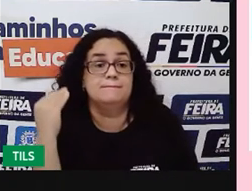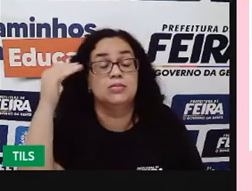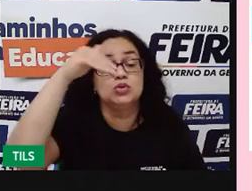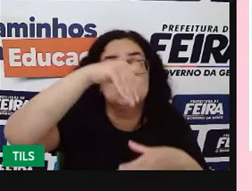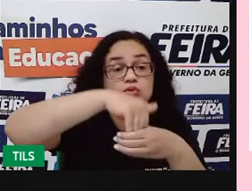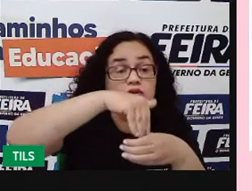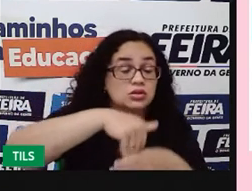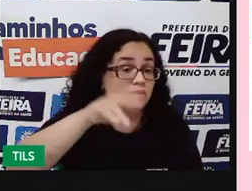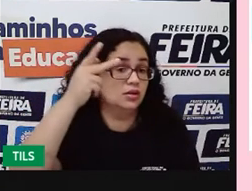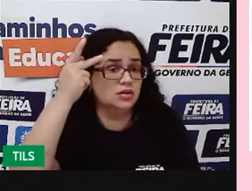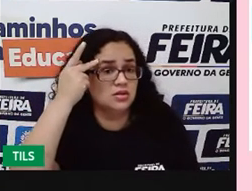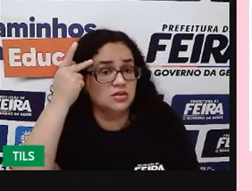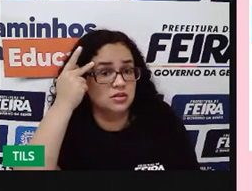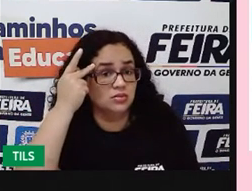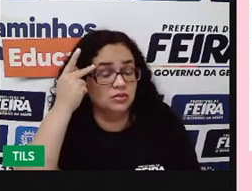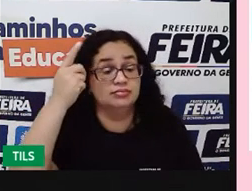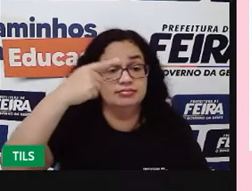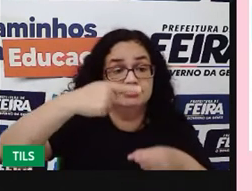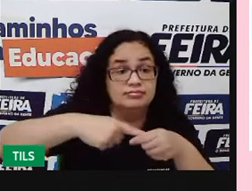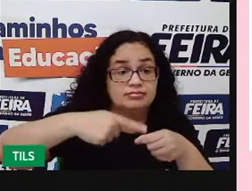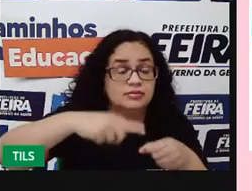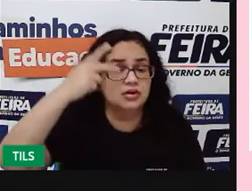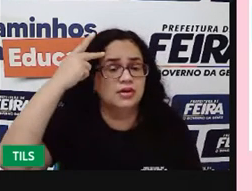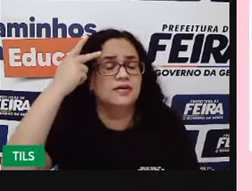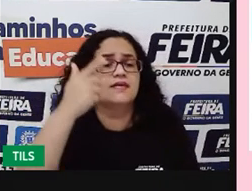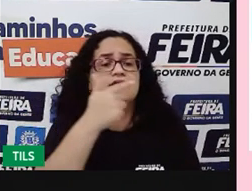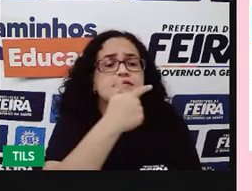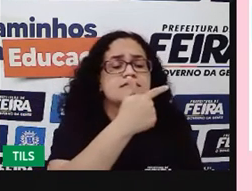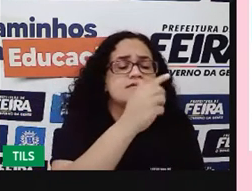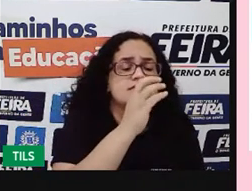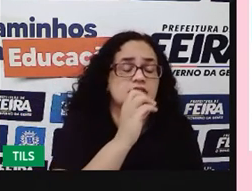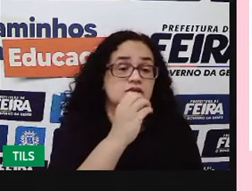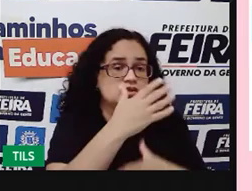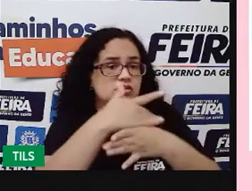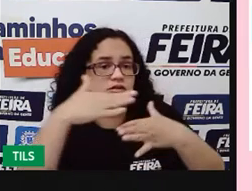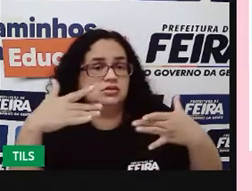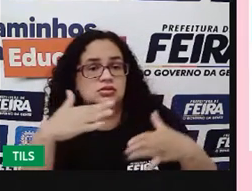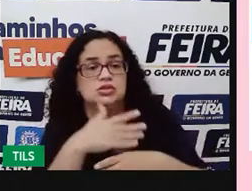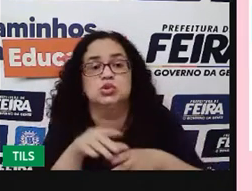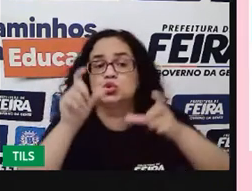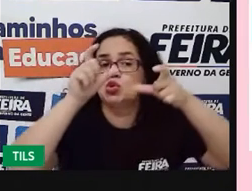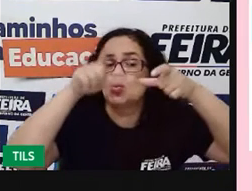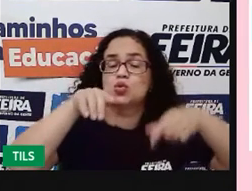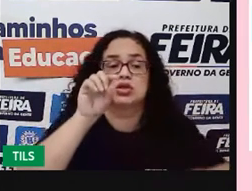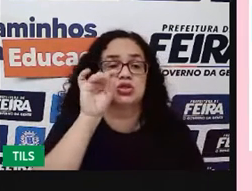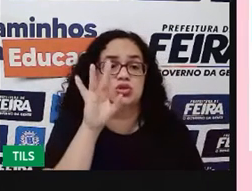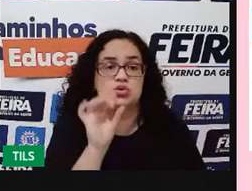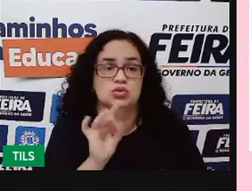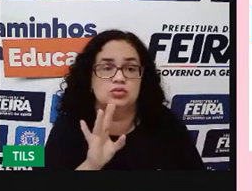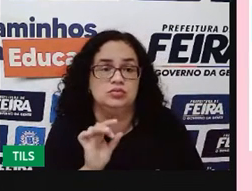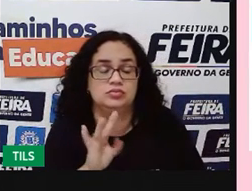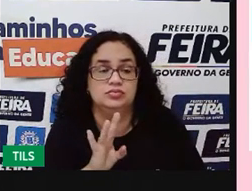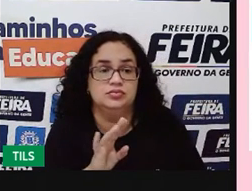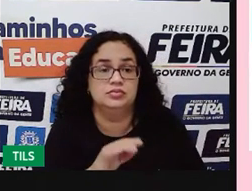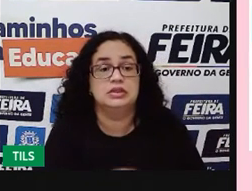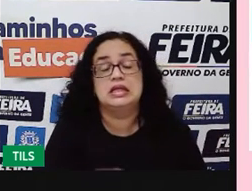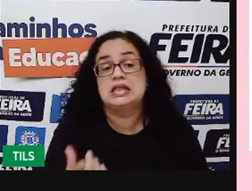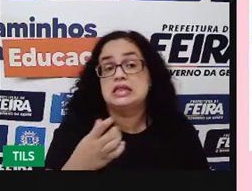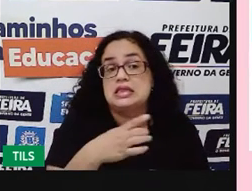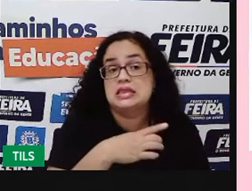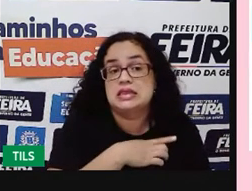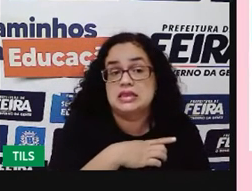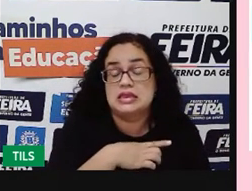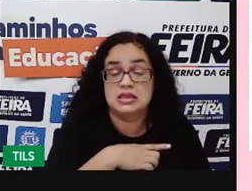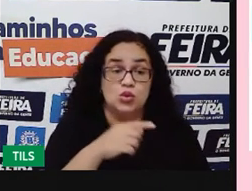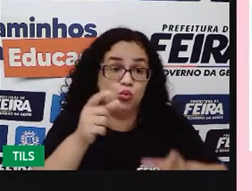paulista. Olha o que que diz 20 cidades, então, já não é mais um lugar específico, certo? A gente tem